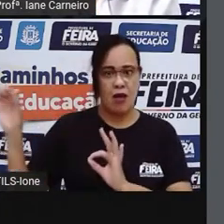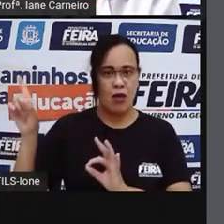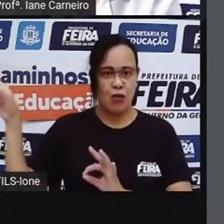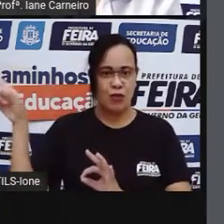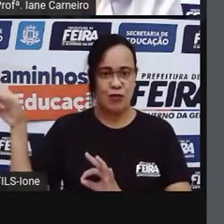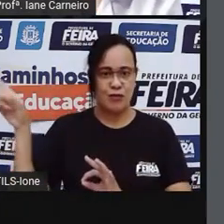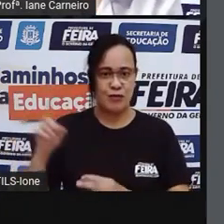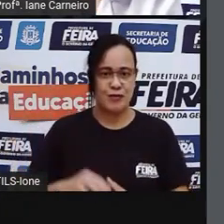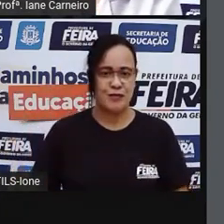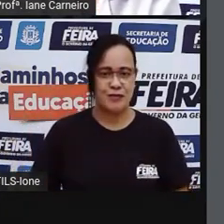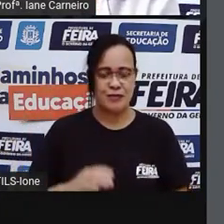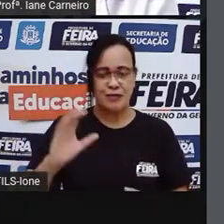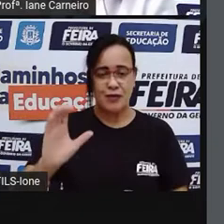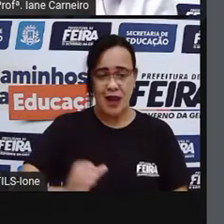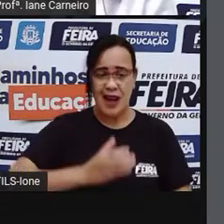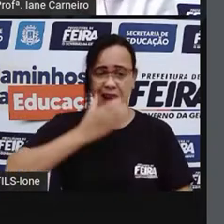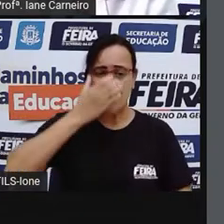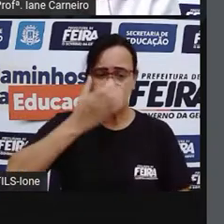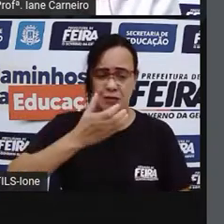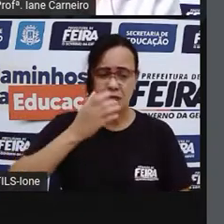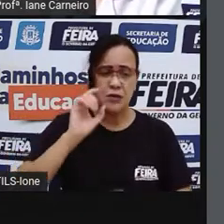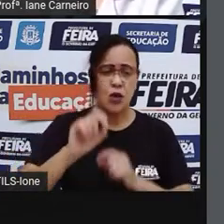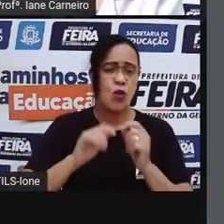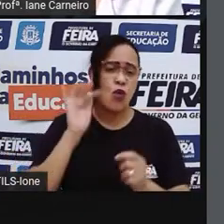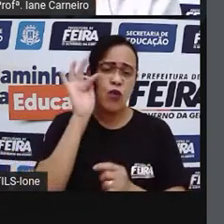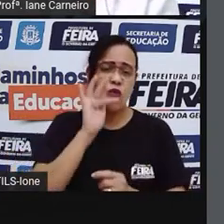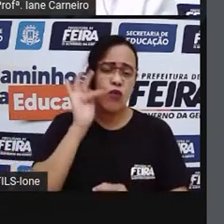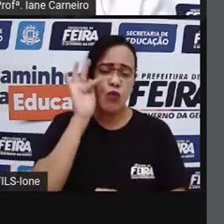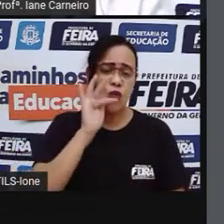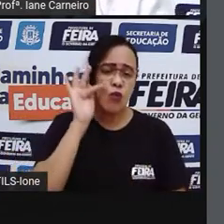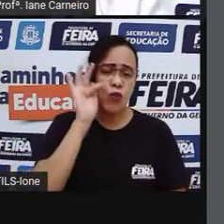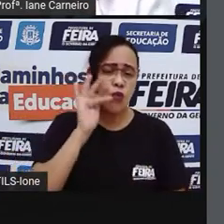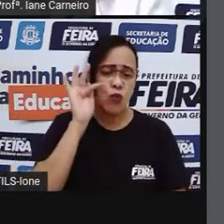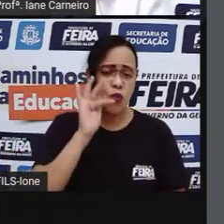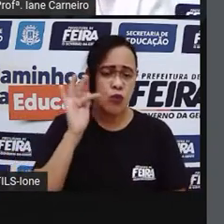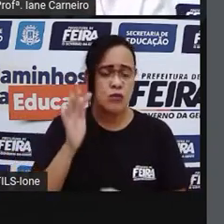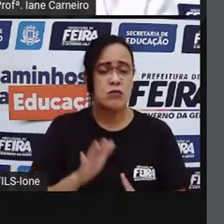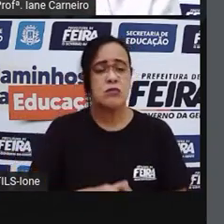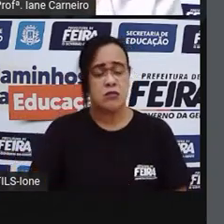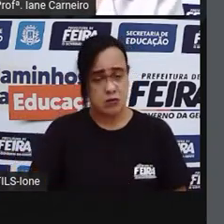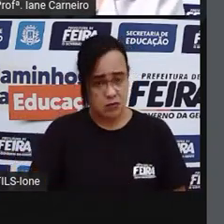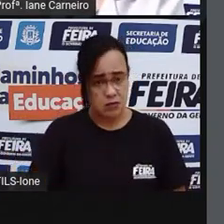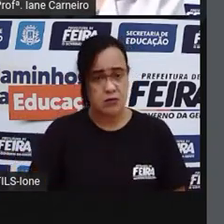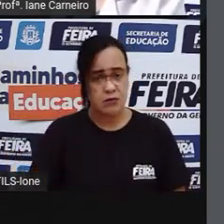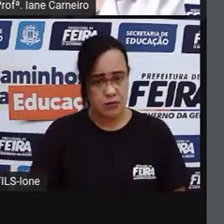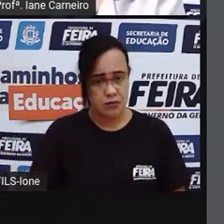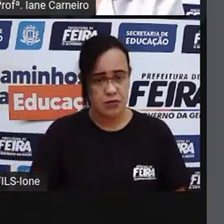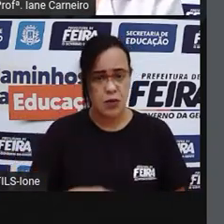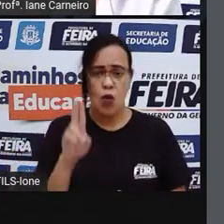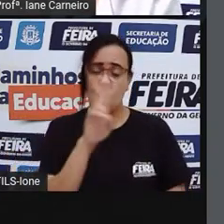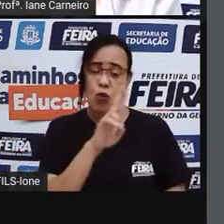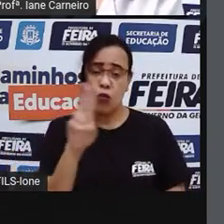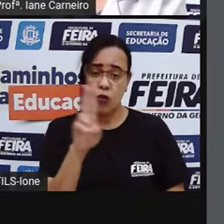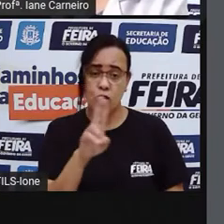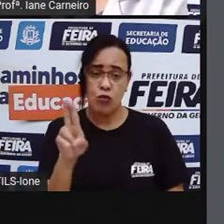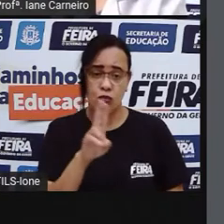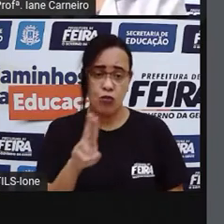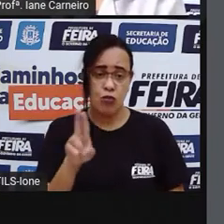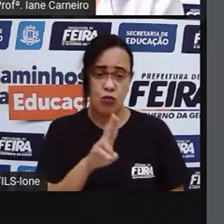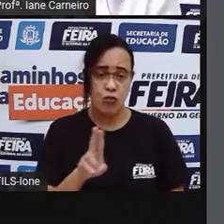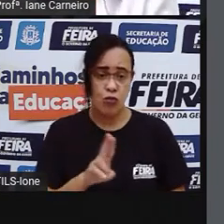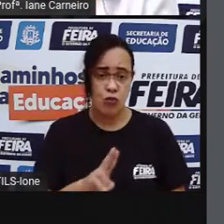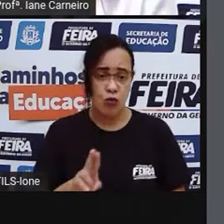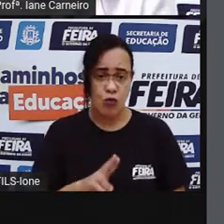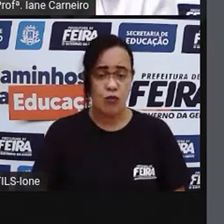A maçã é uma fruta, que como com o mesmo nome, gosto que